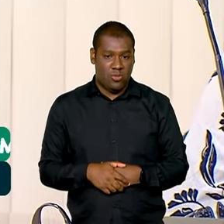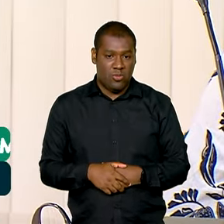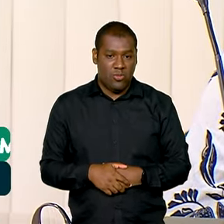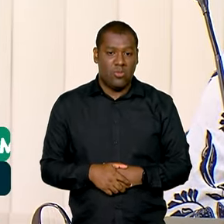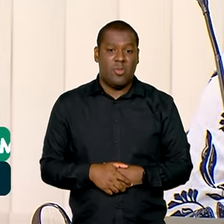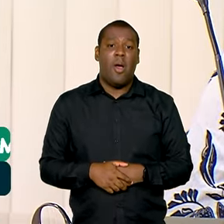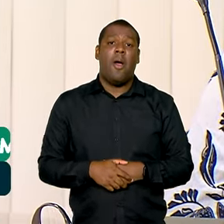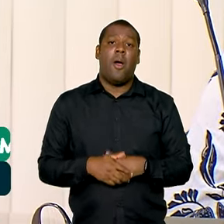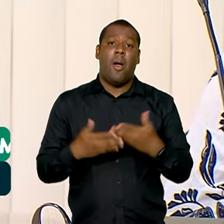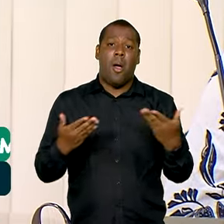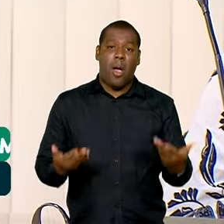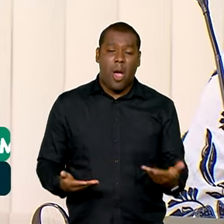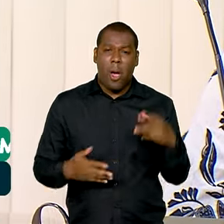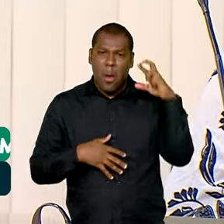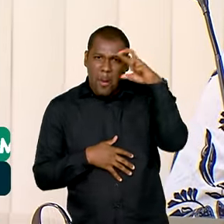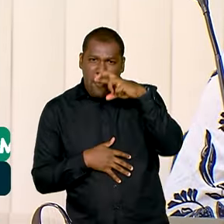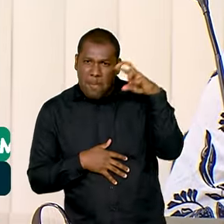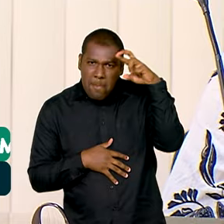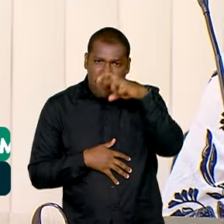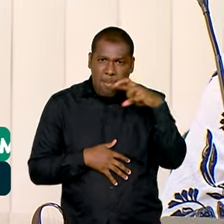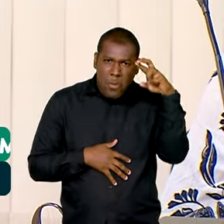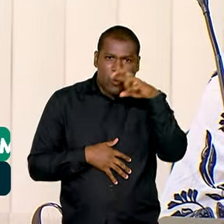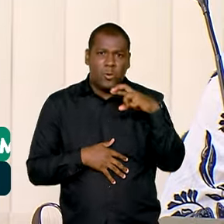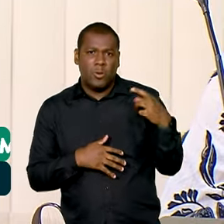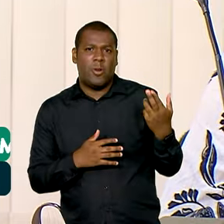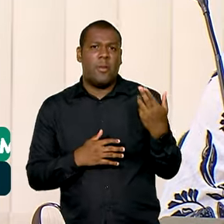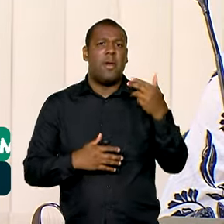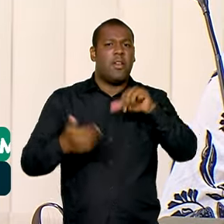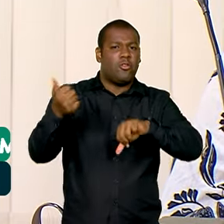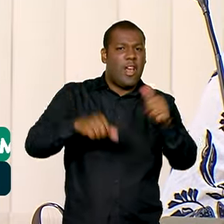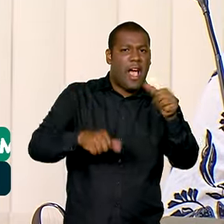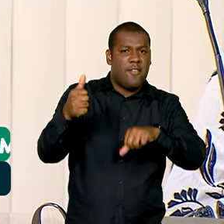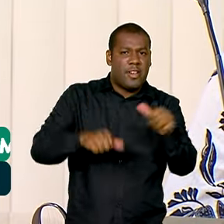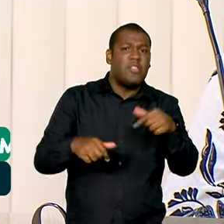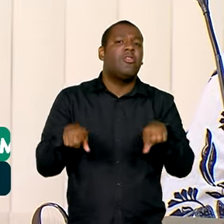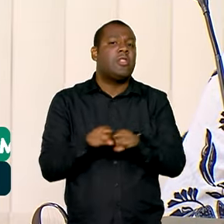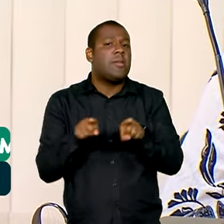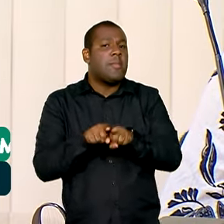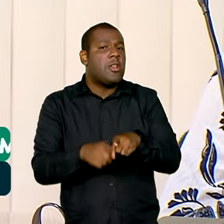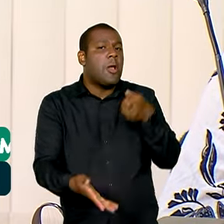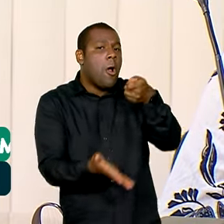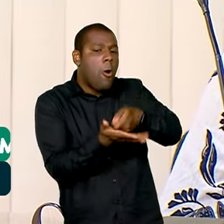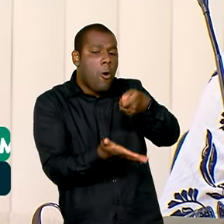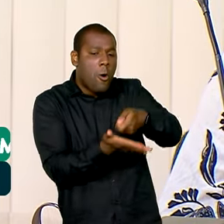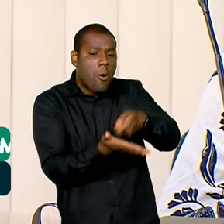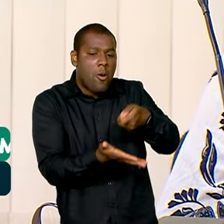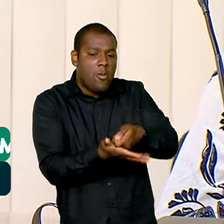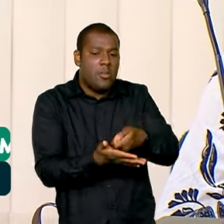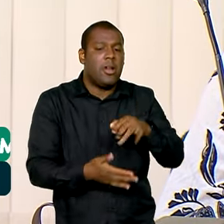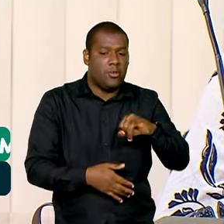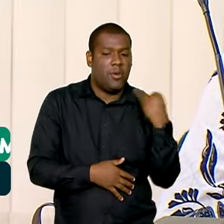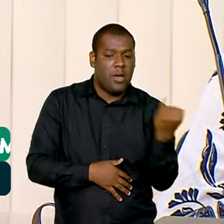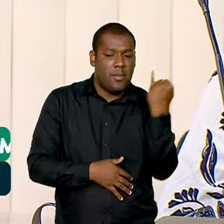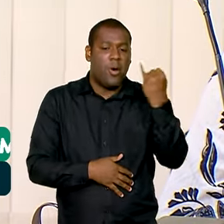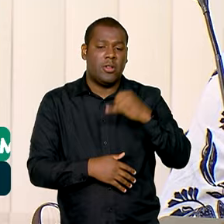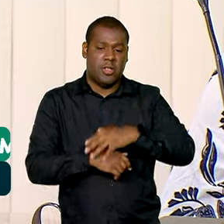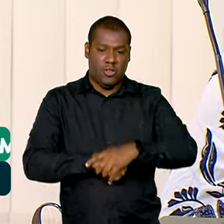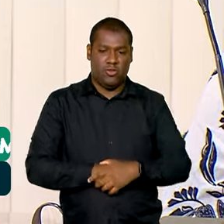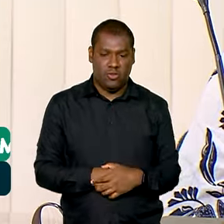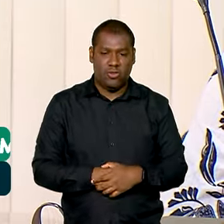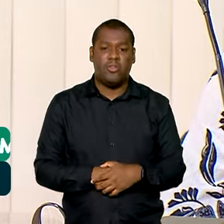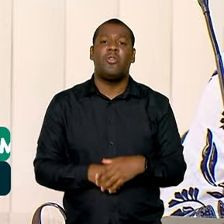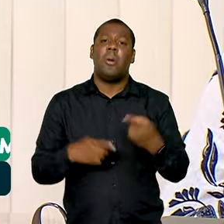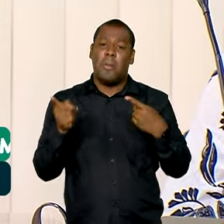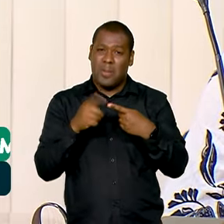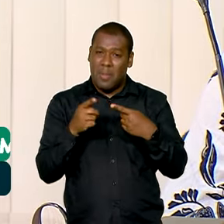anos. Monitoramento, acompanhamento, avaliação e a cobrança necessária. Então, coloco como dois desafios essa questão,